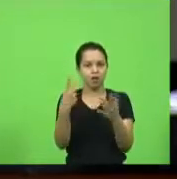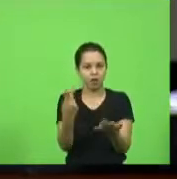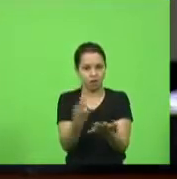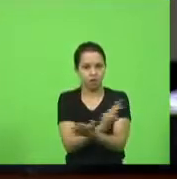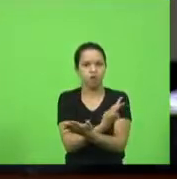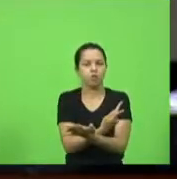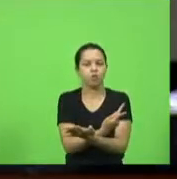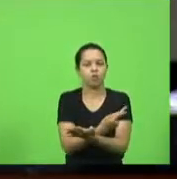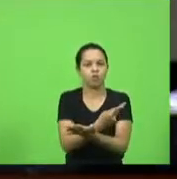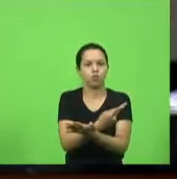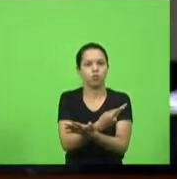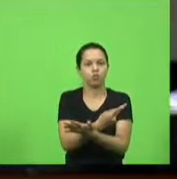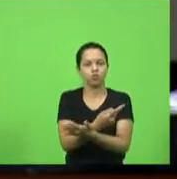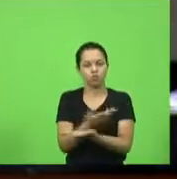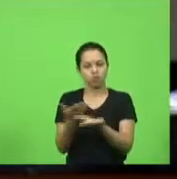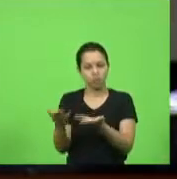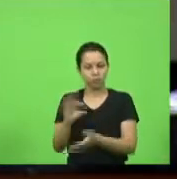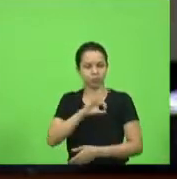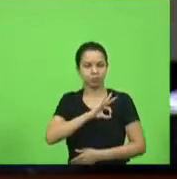Polícia Militar.